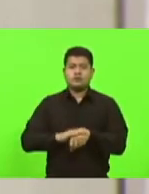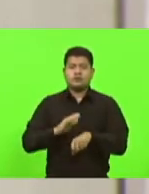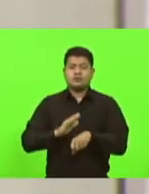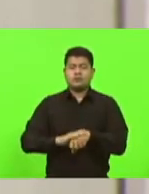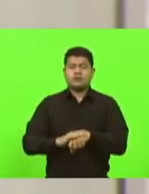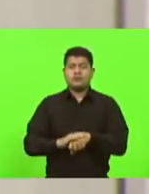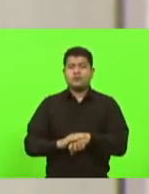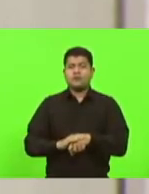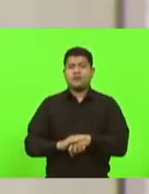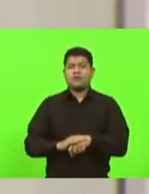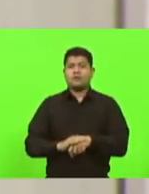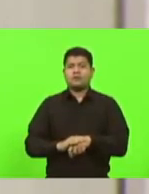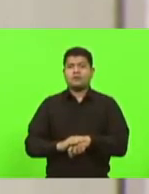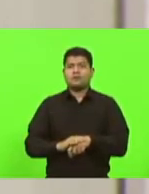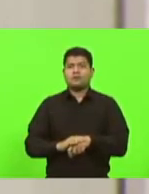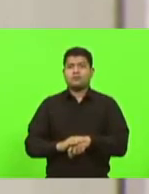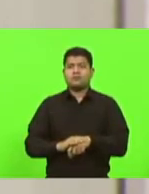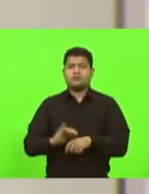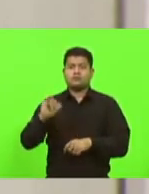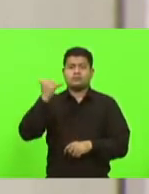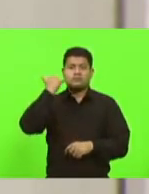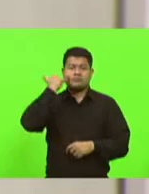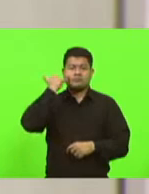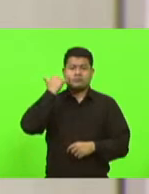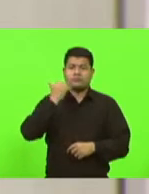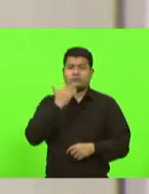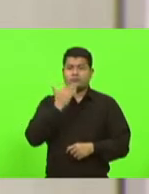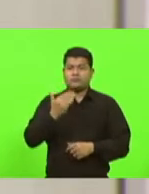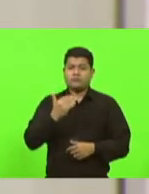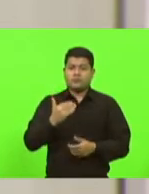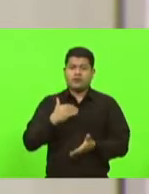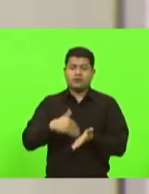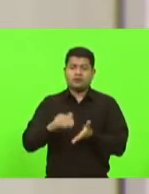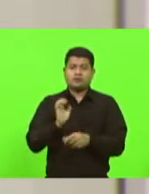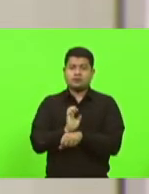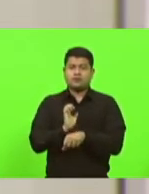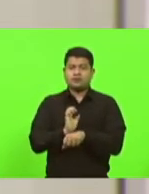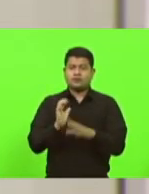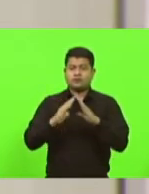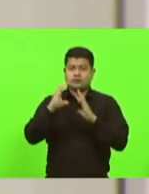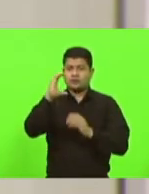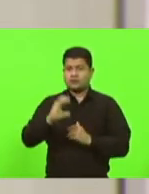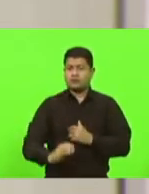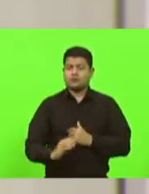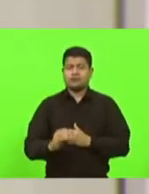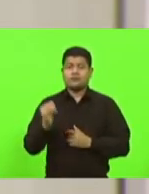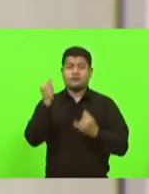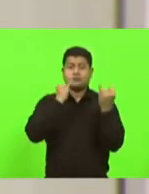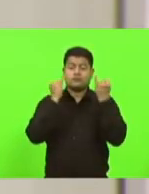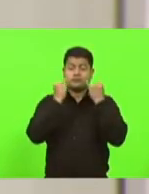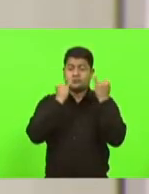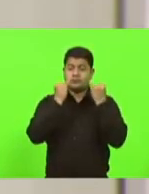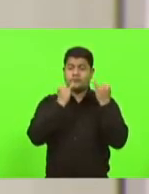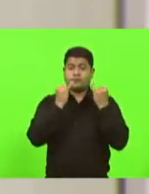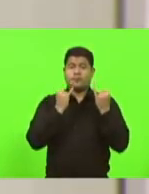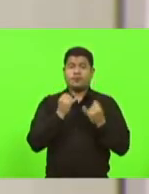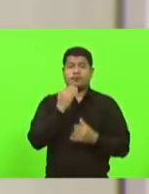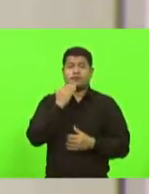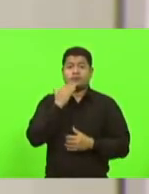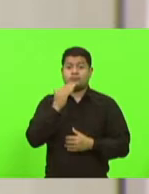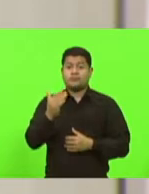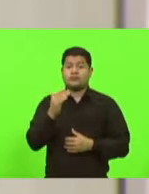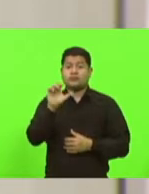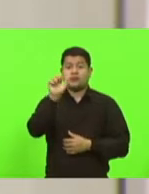José Lopes, solicitando ao secretário de Estado da Casa Civil, informações acerca do pedido de